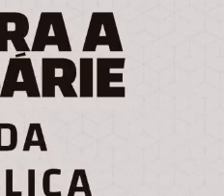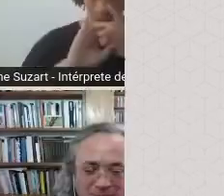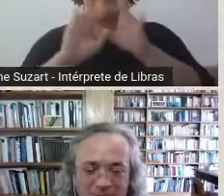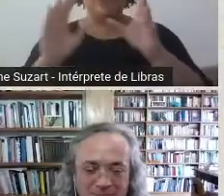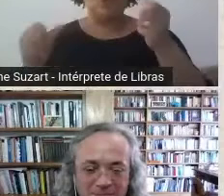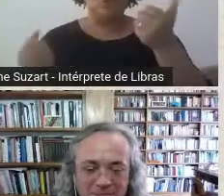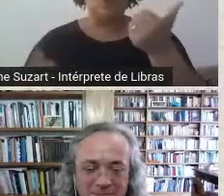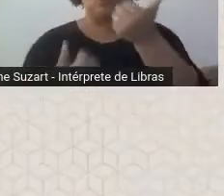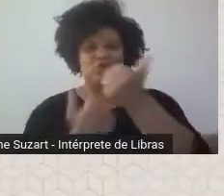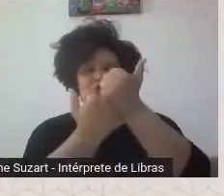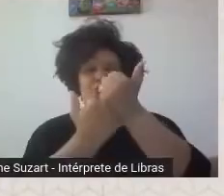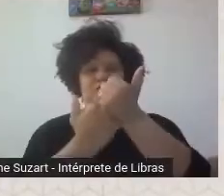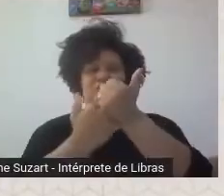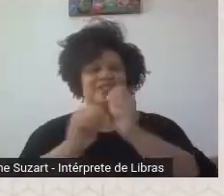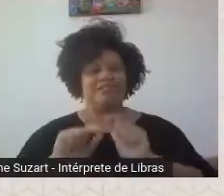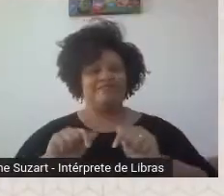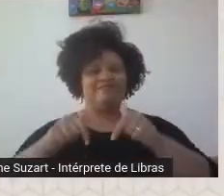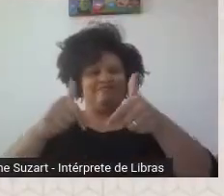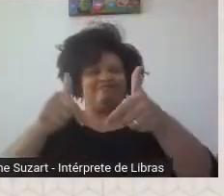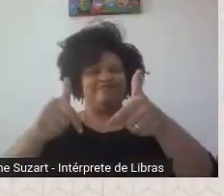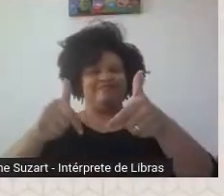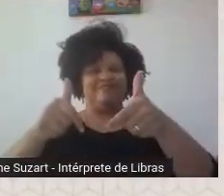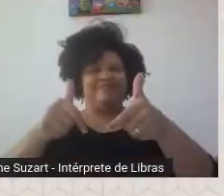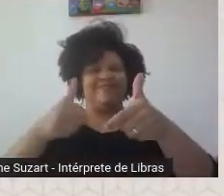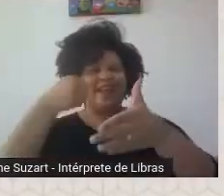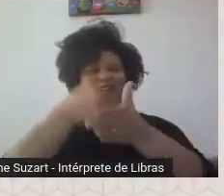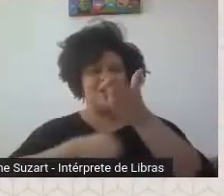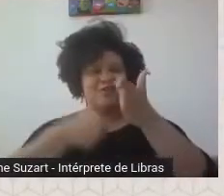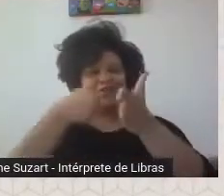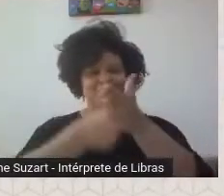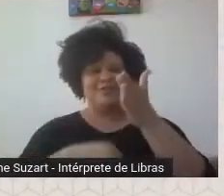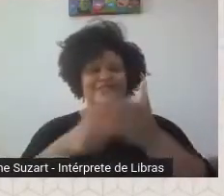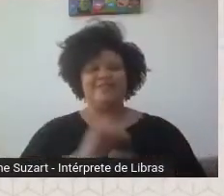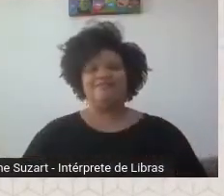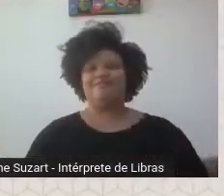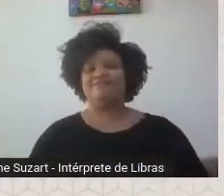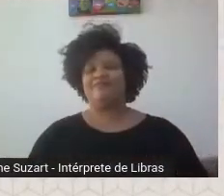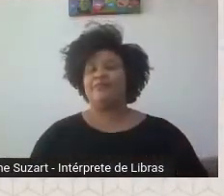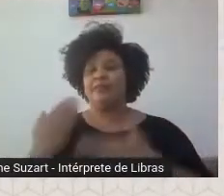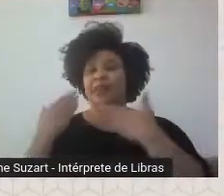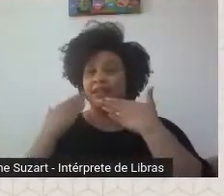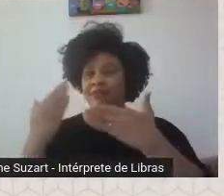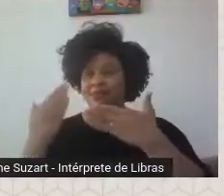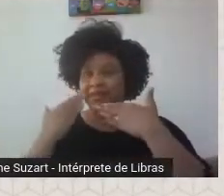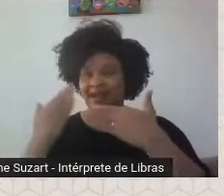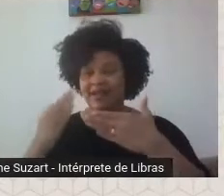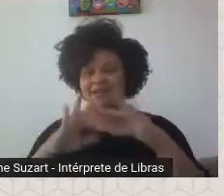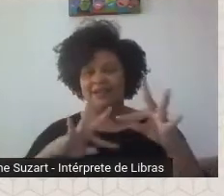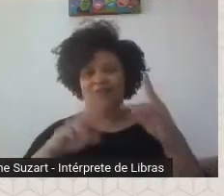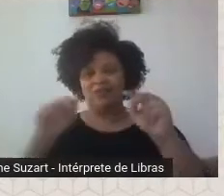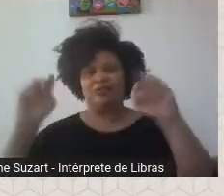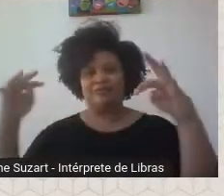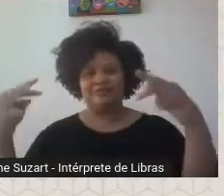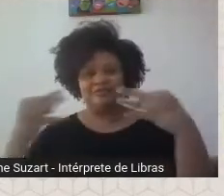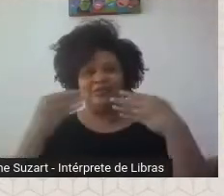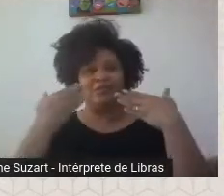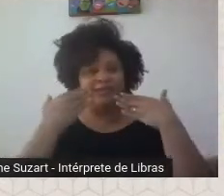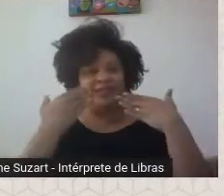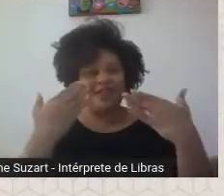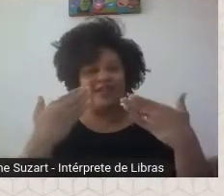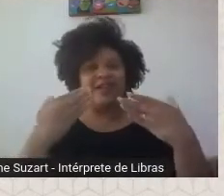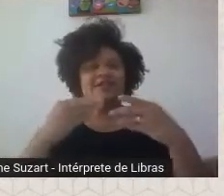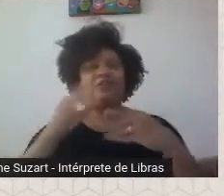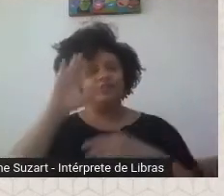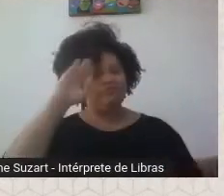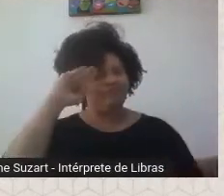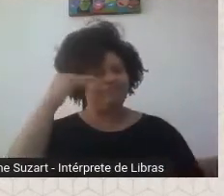Sempre juntos. Obrigada. Bom dia a todos e todas. Obrigada, João, pelo convite. Me sinto muito honrada de estar